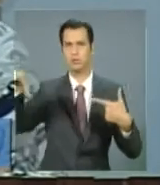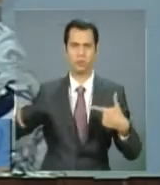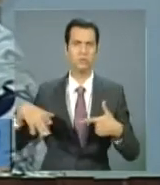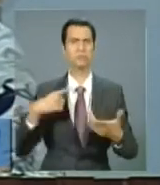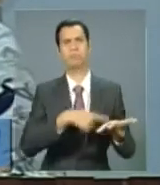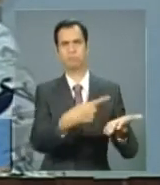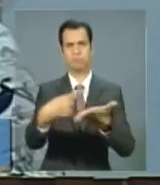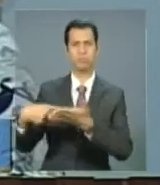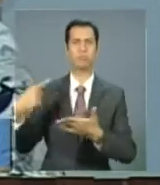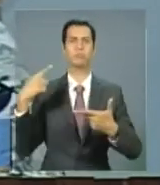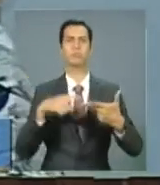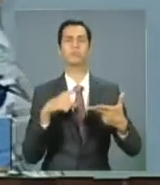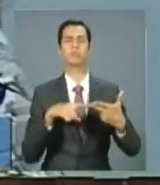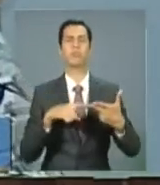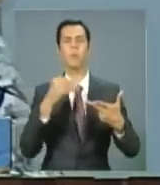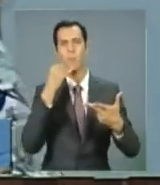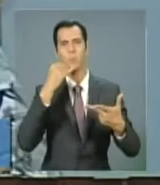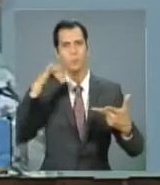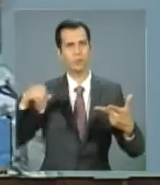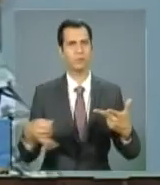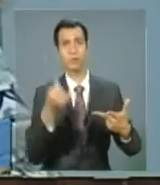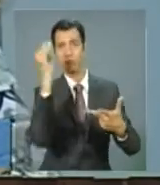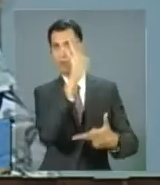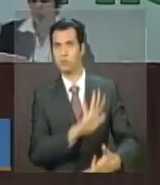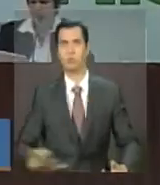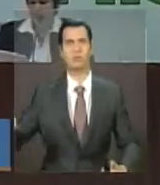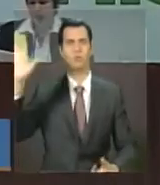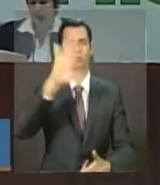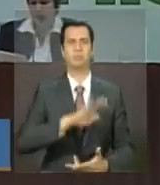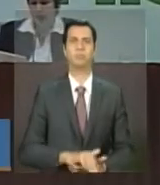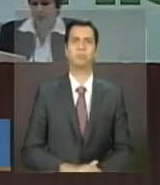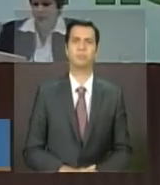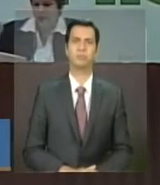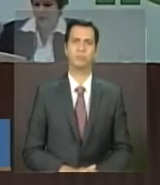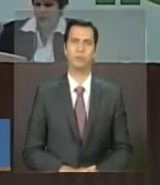envolvendo oportunidades em escala nacional. Bom,